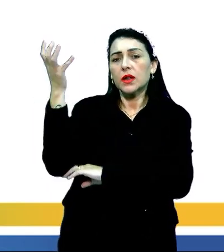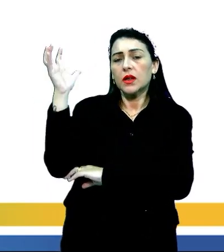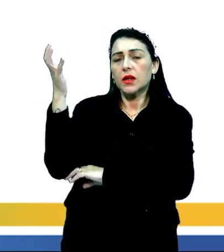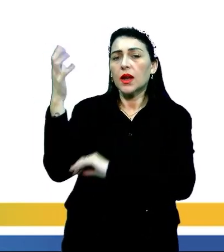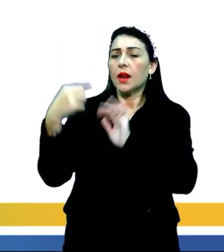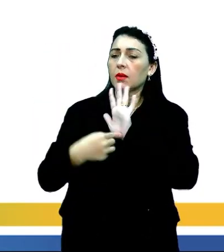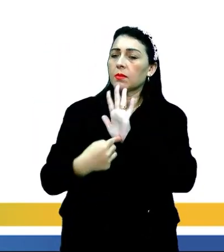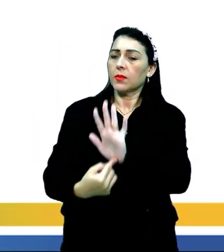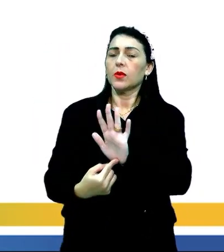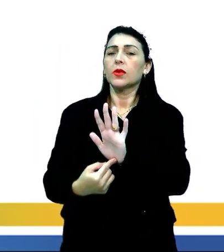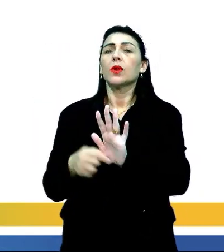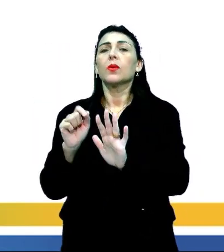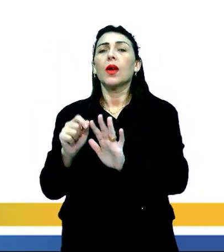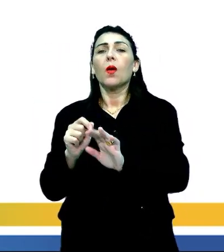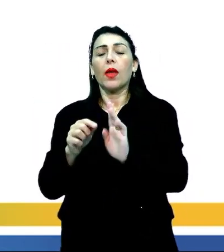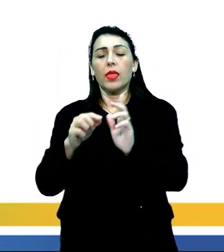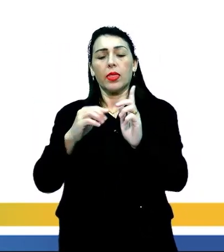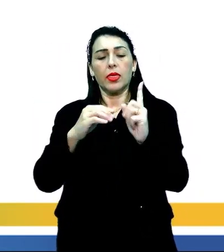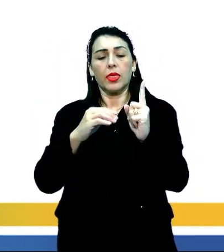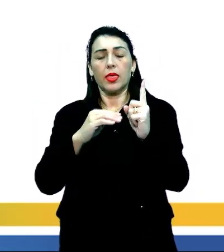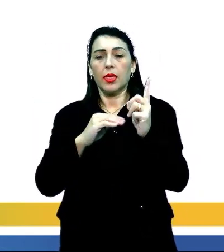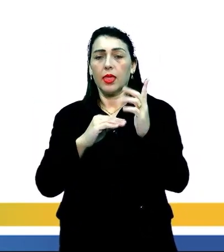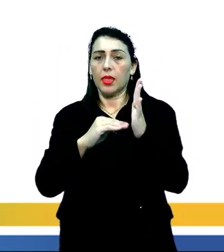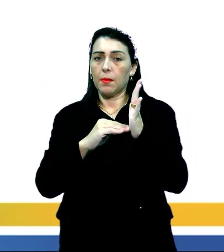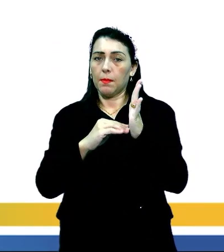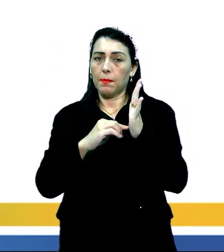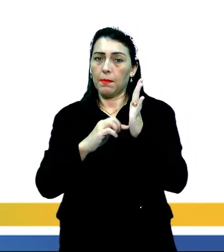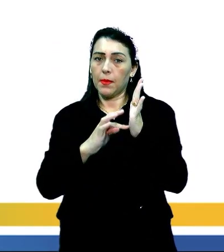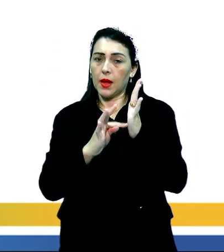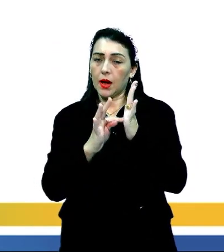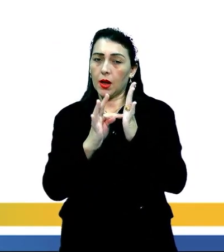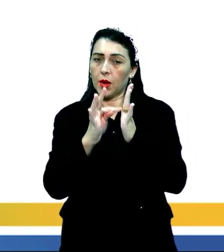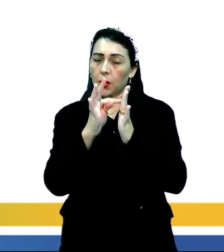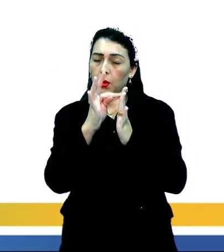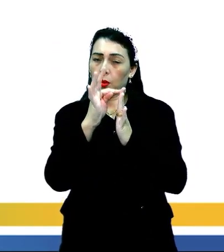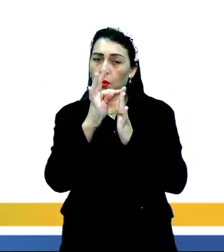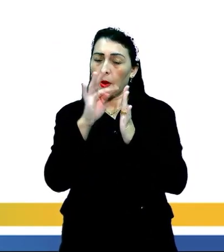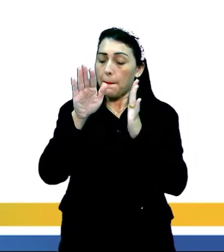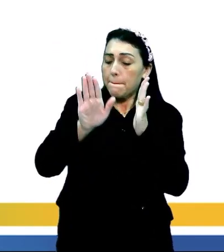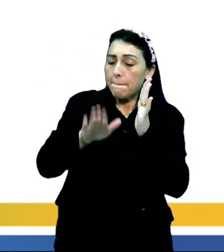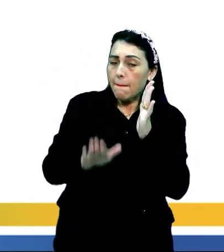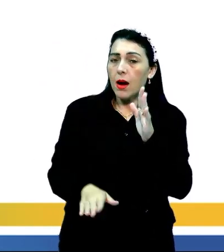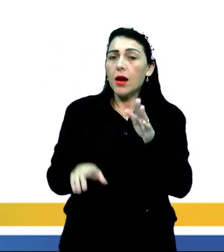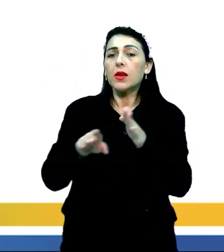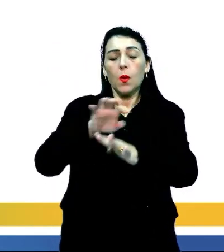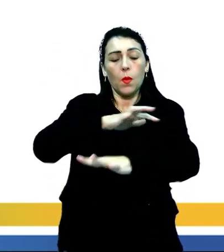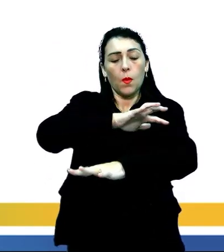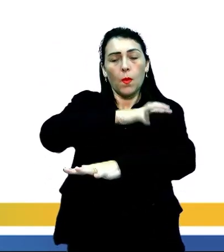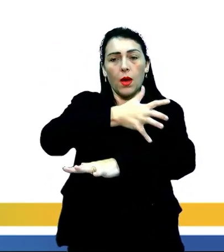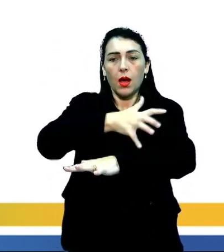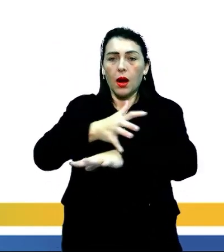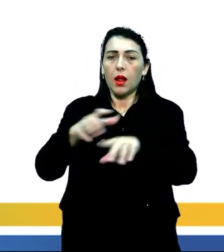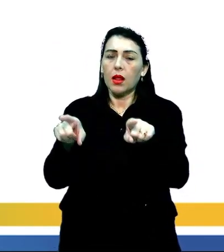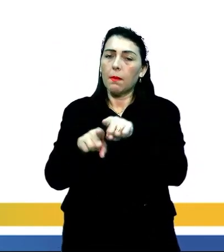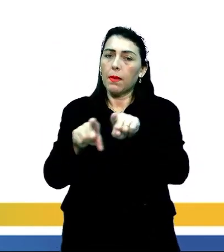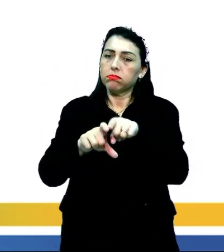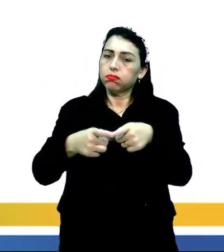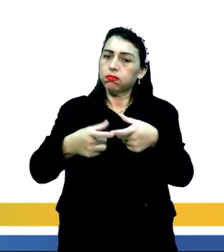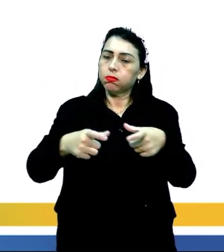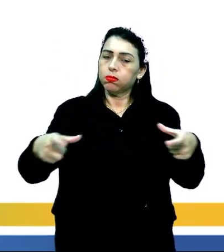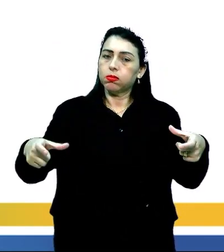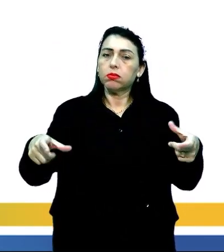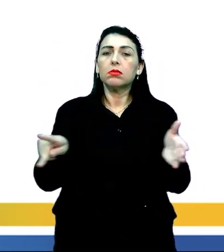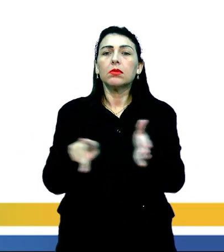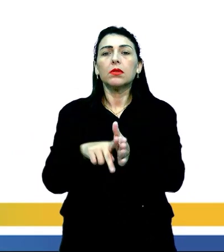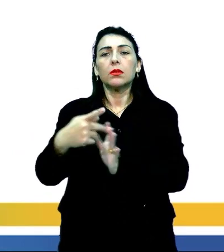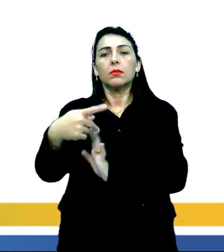Ele apresenta aí uma temperatura média anual baixa. E esse relevo também, que se expande aí dentro da